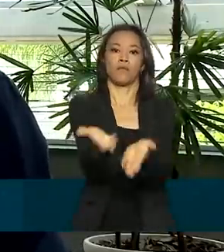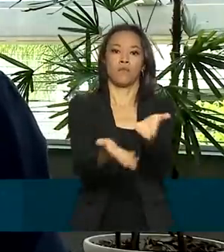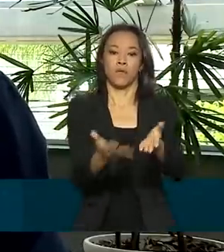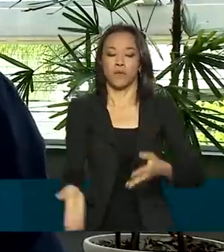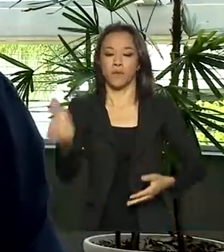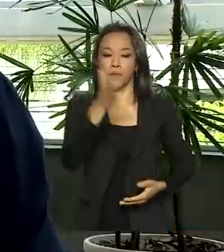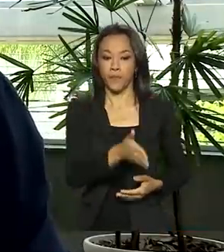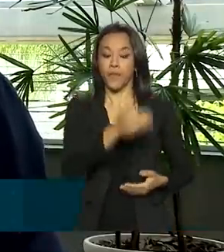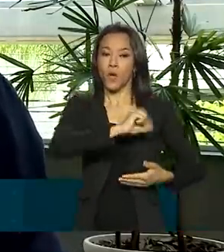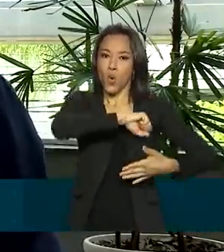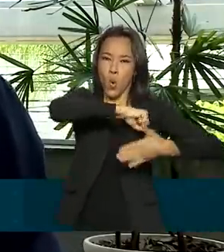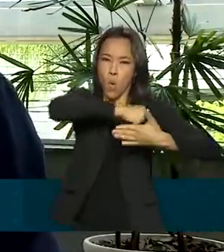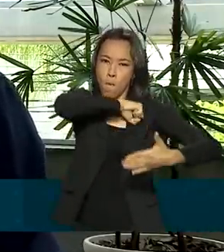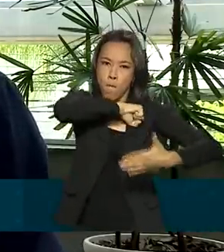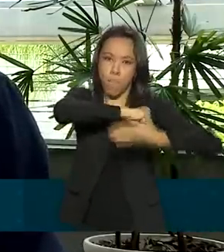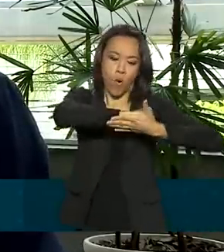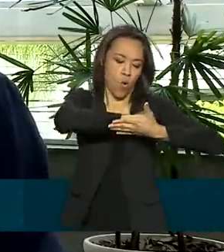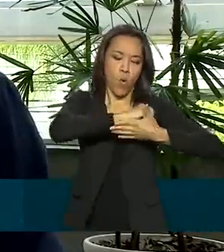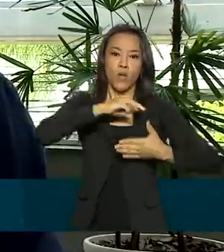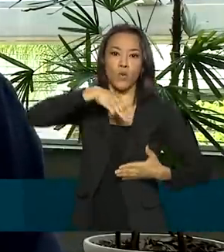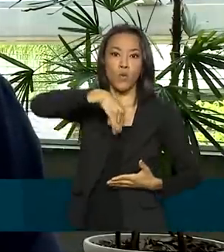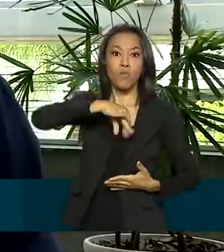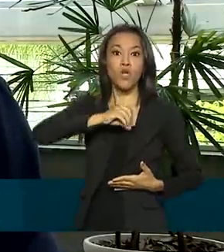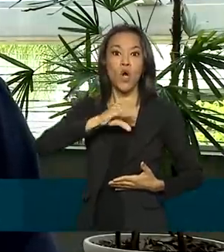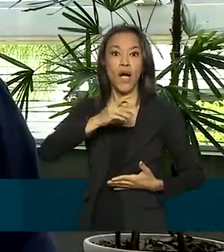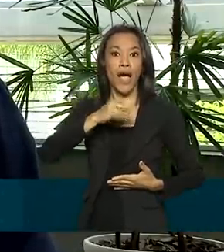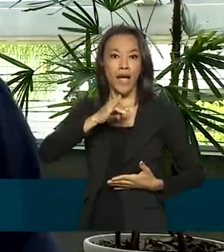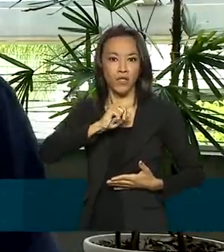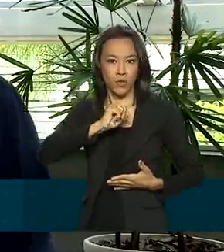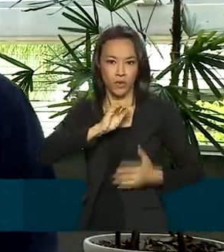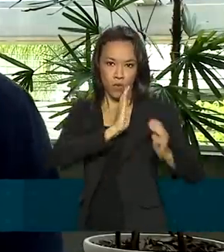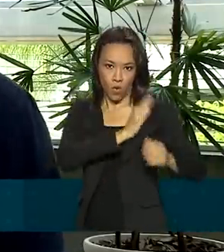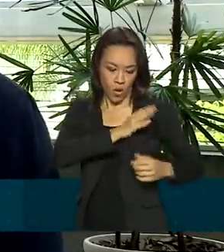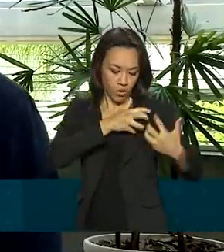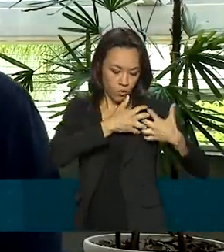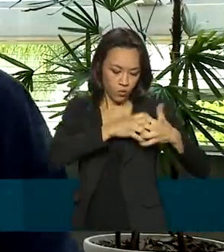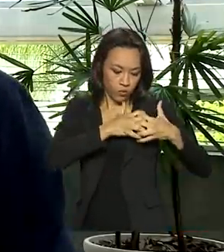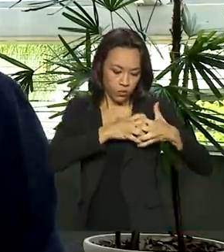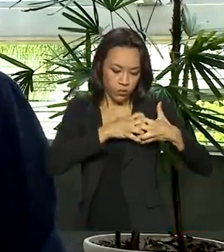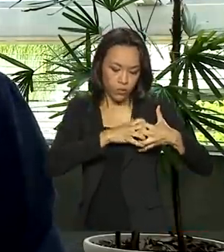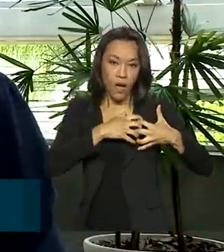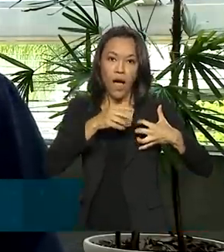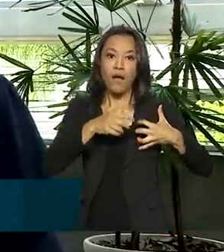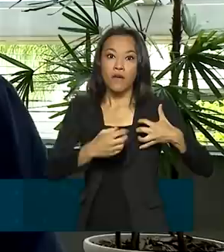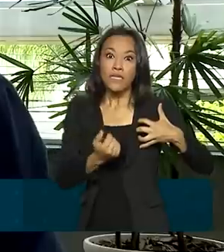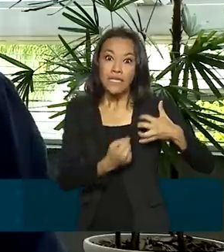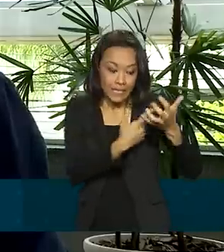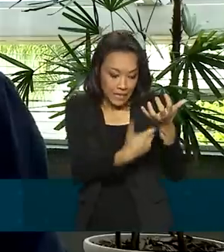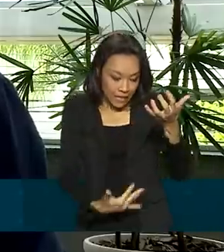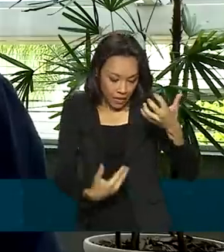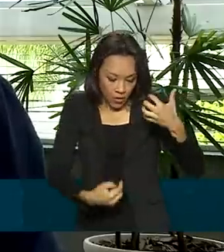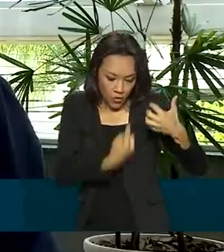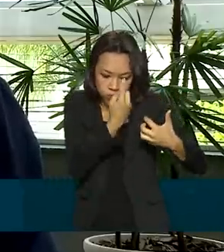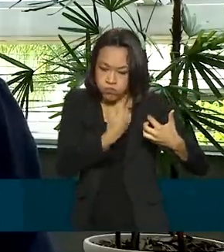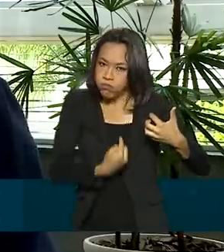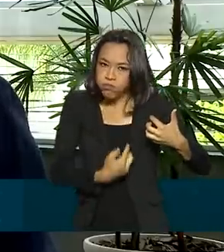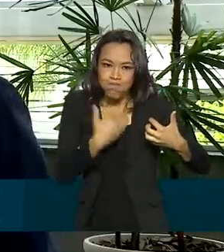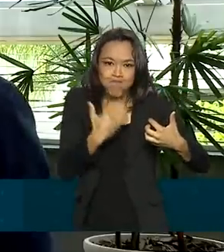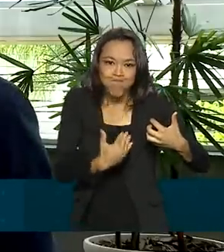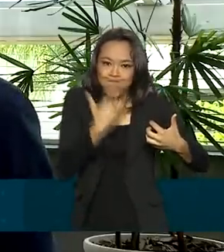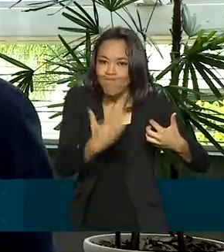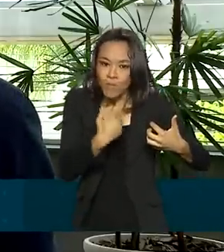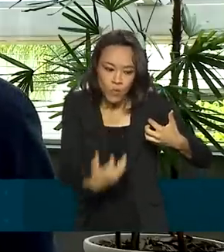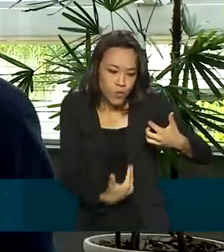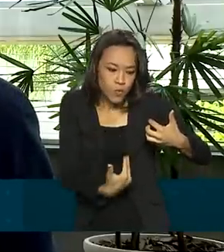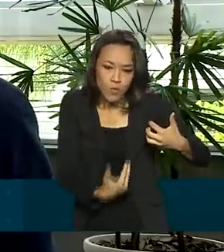do miocárdio acontece quando há um bloqueio no fluxo sanguíneo. Sem sangue, o coração pode parar de funcionar por